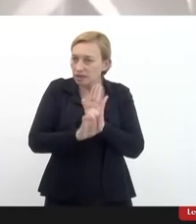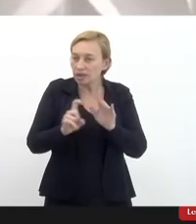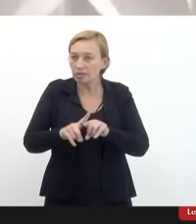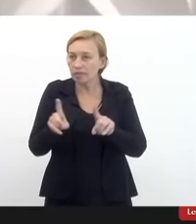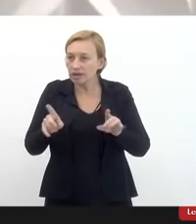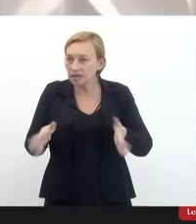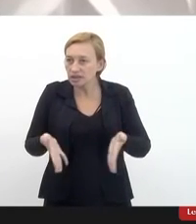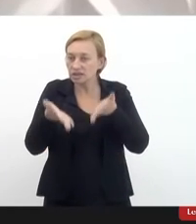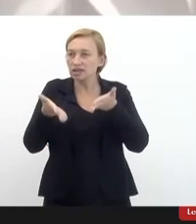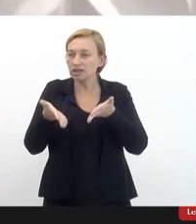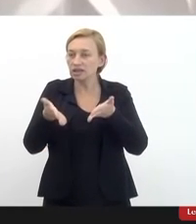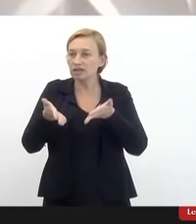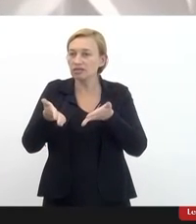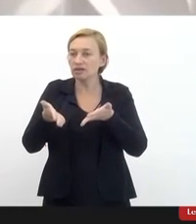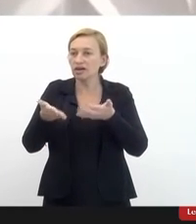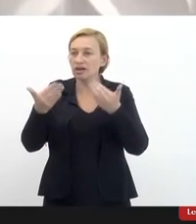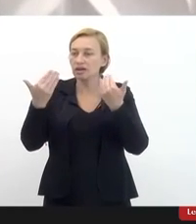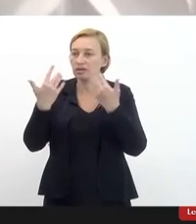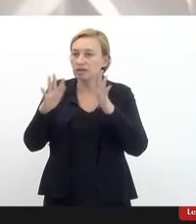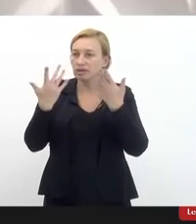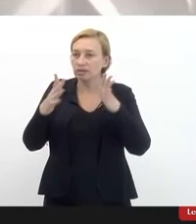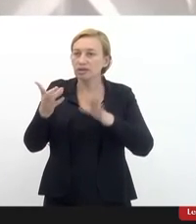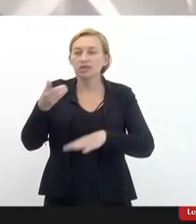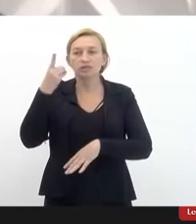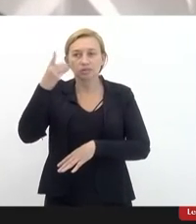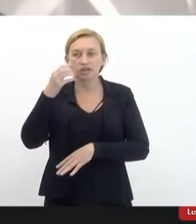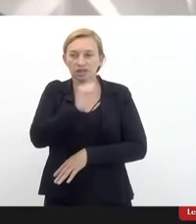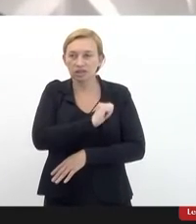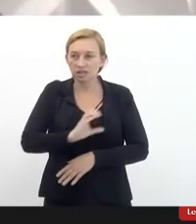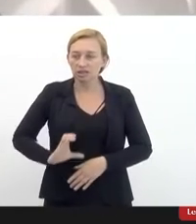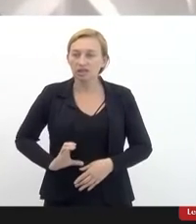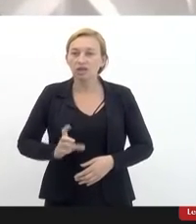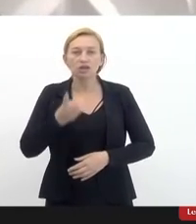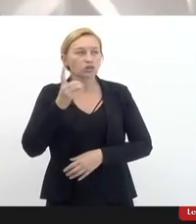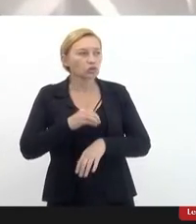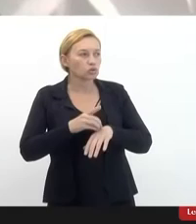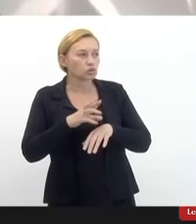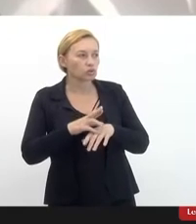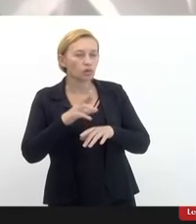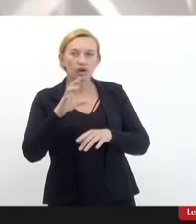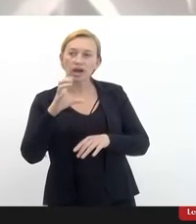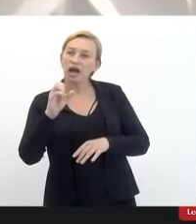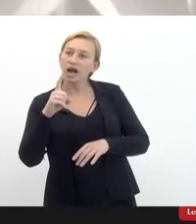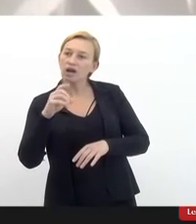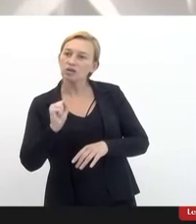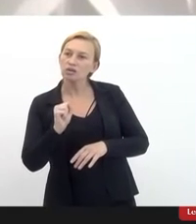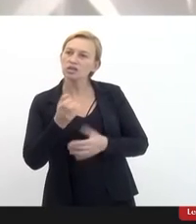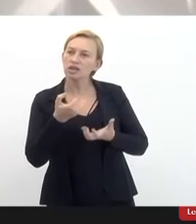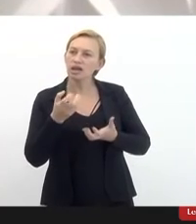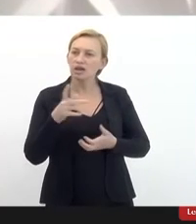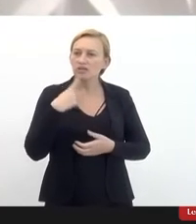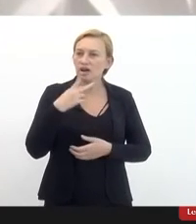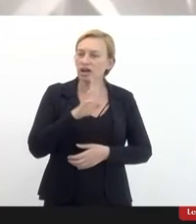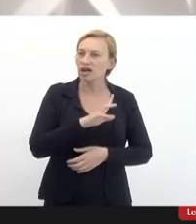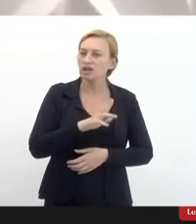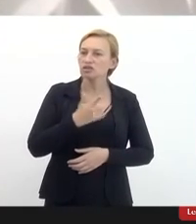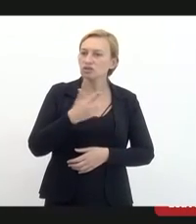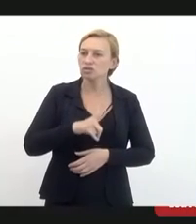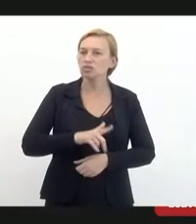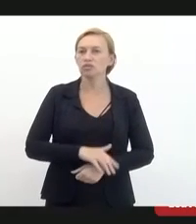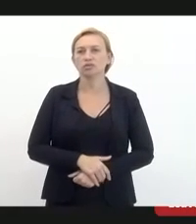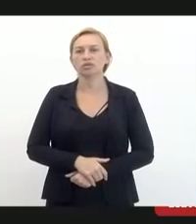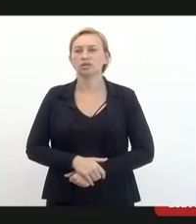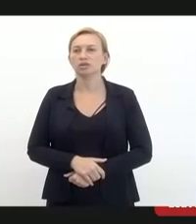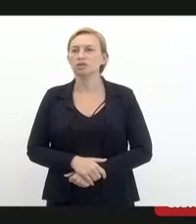da iniciativa é do deputado André Siciliano doutor Carlos Eduardo quer fazer alguma outra manifestação por favor